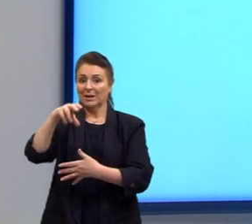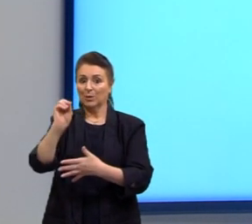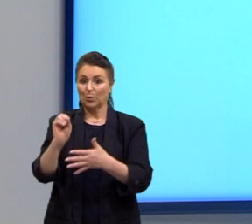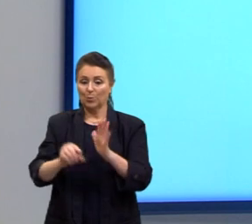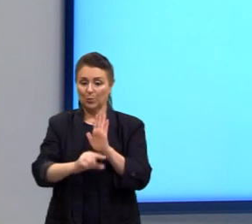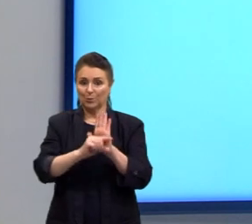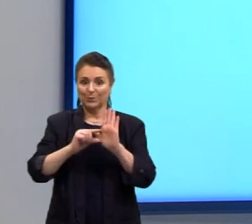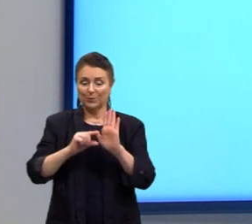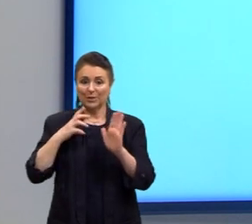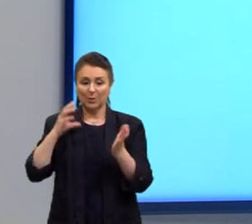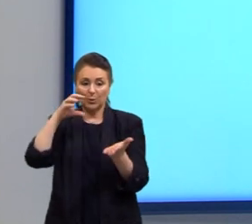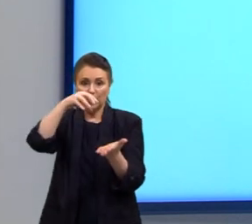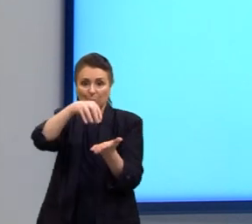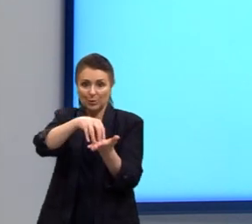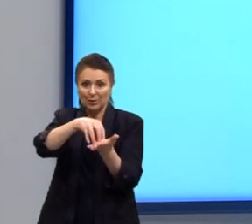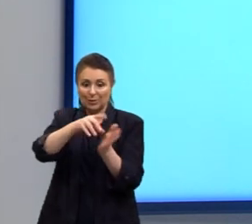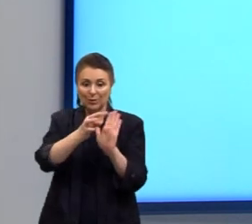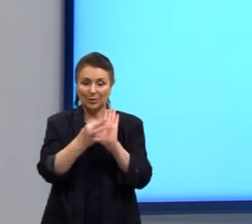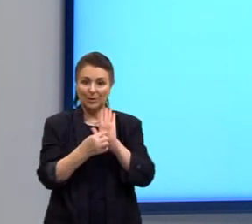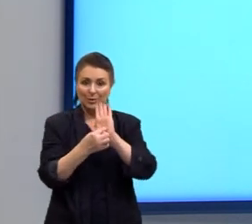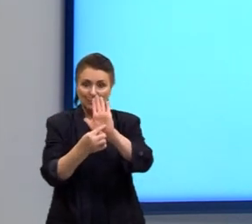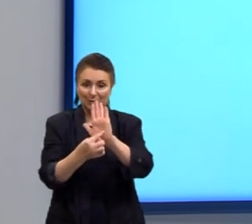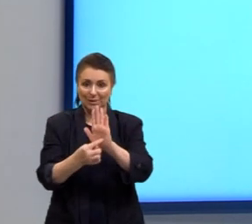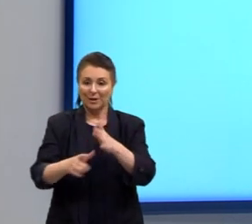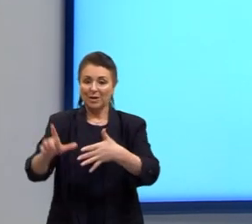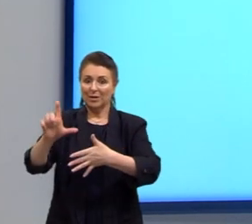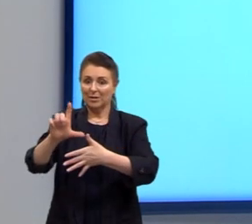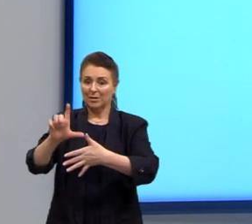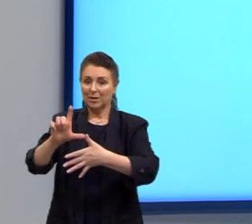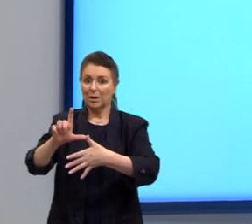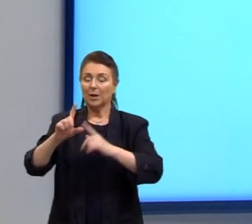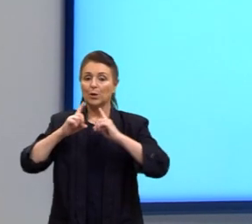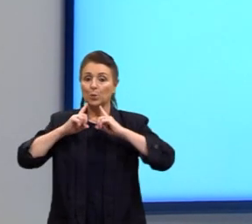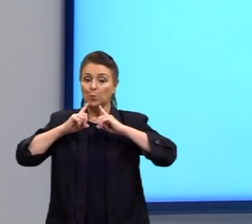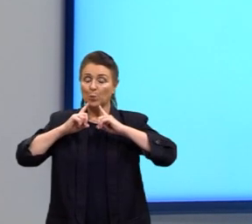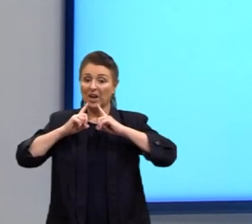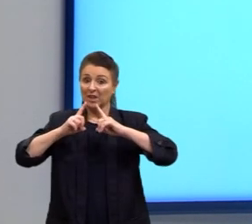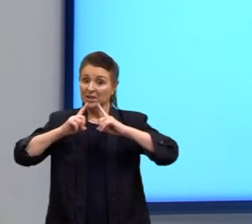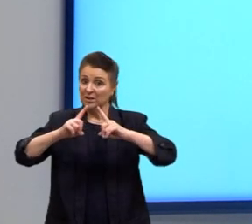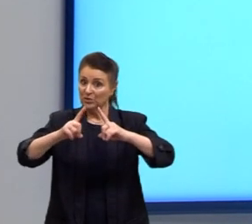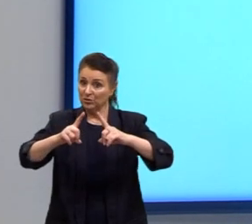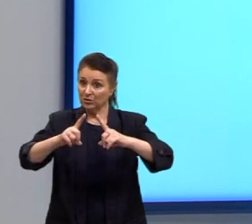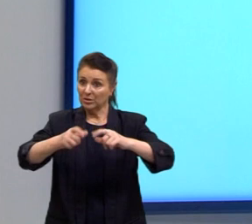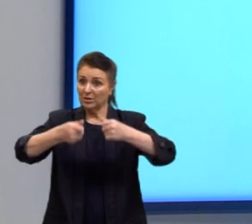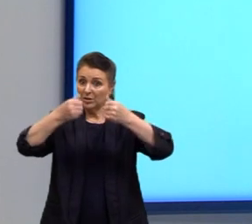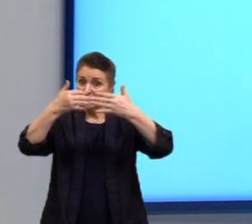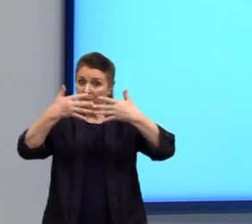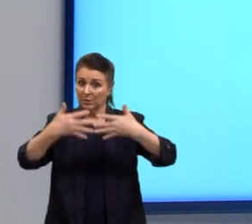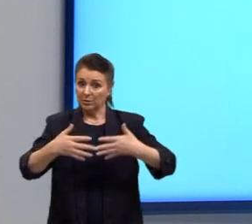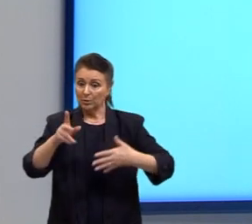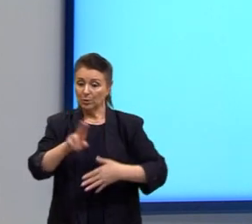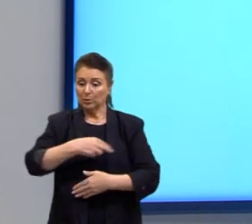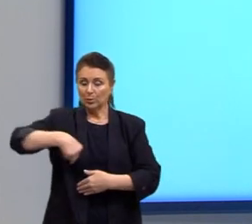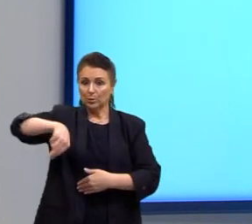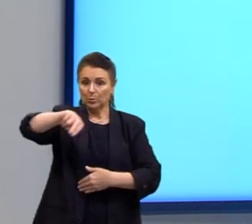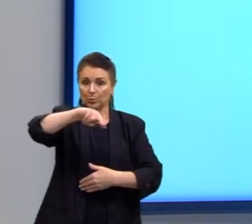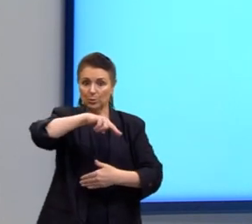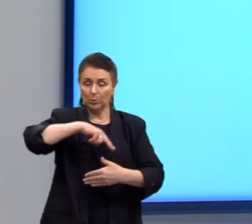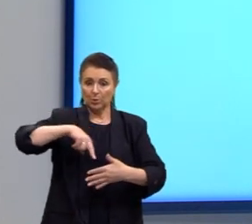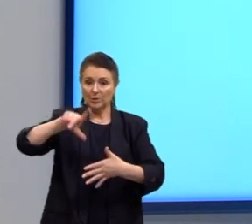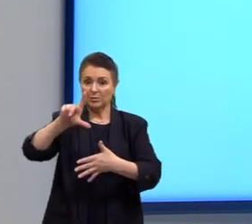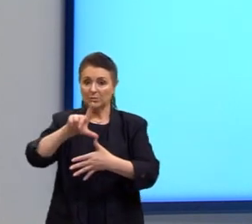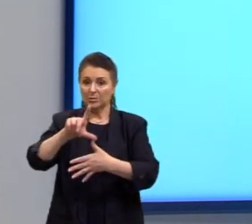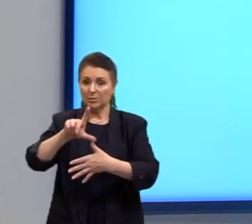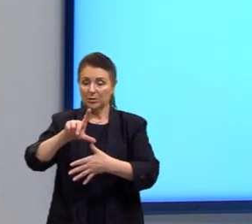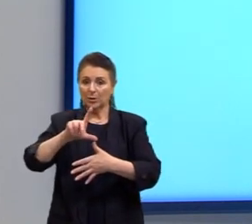colonização em si da América Latina e uma crítica falando assim, que nós, da América Latina,